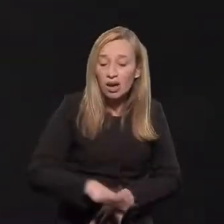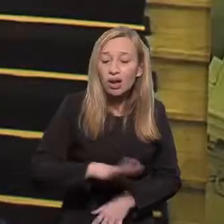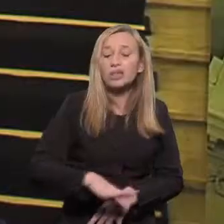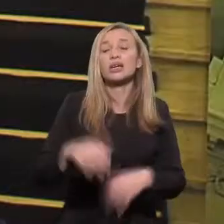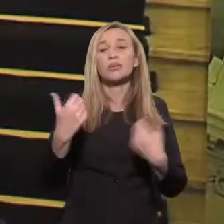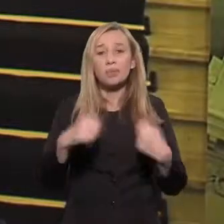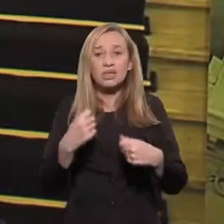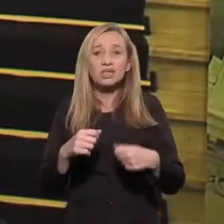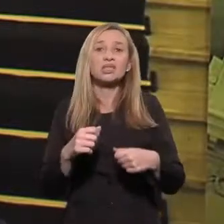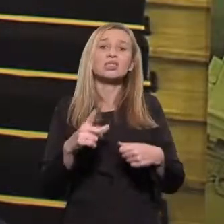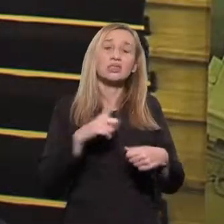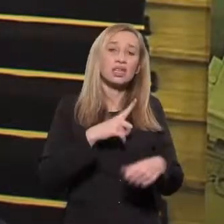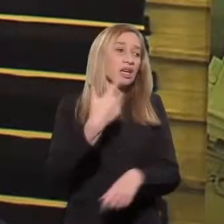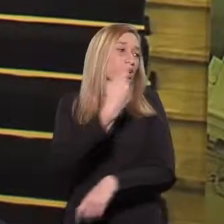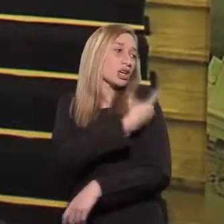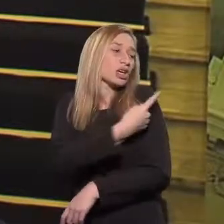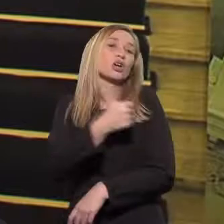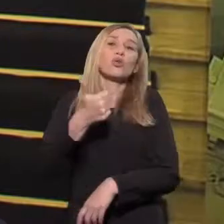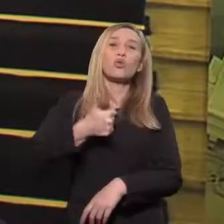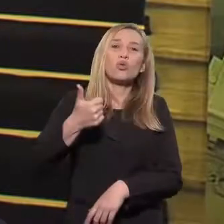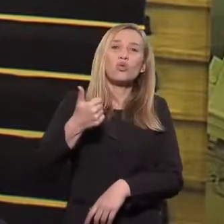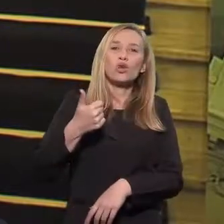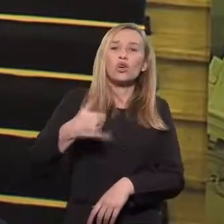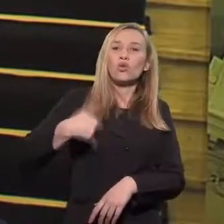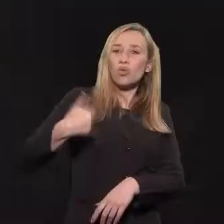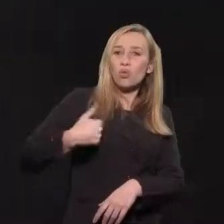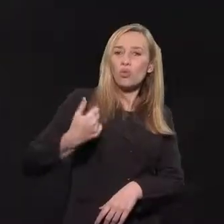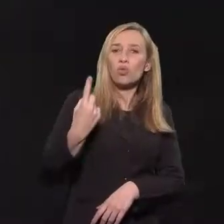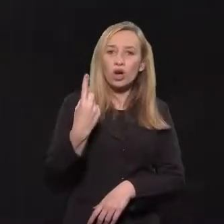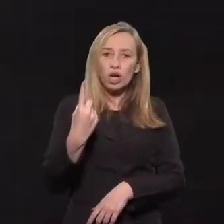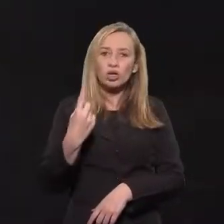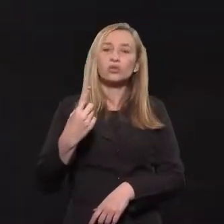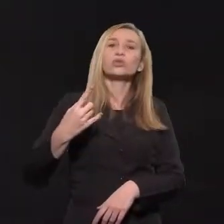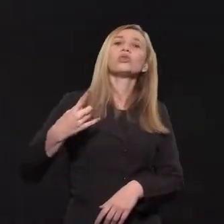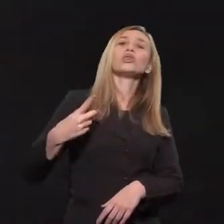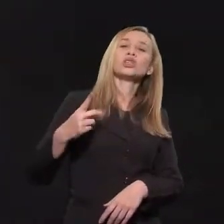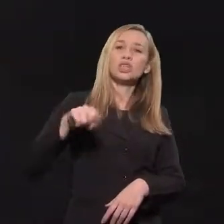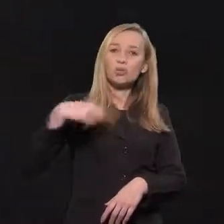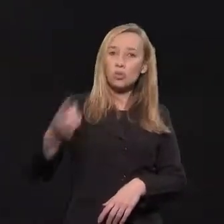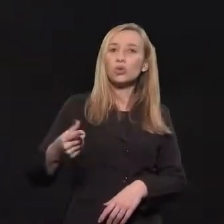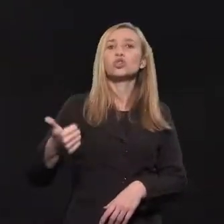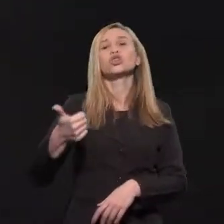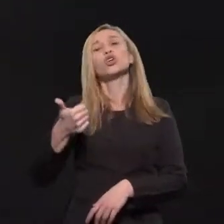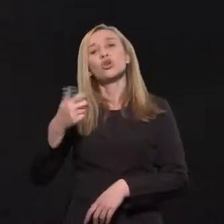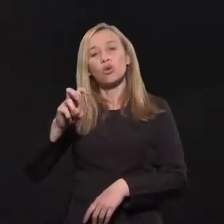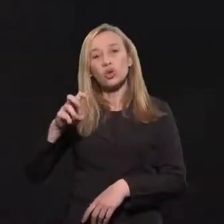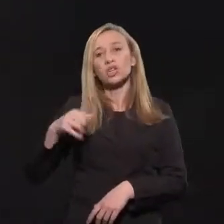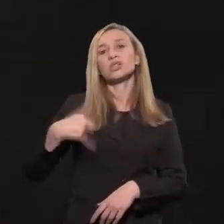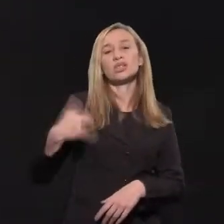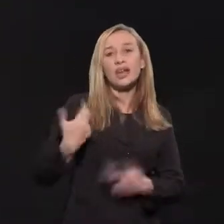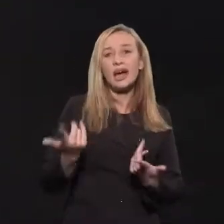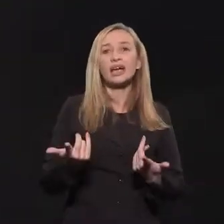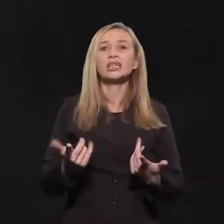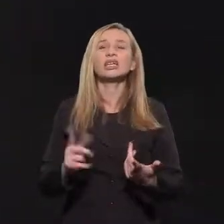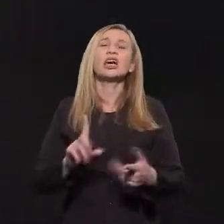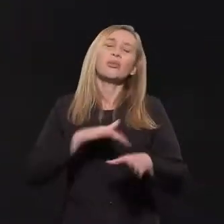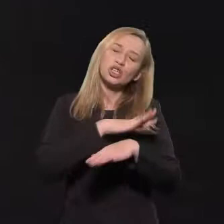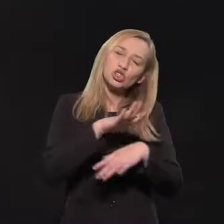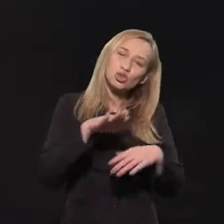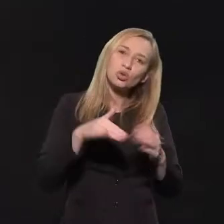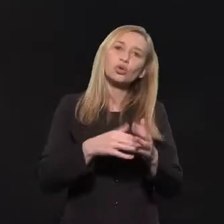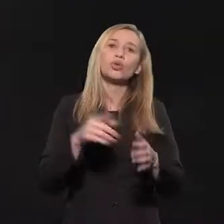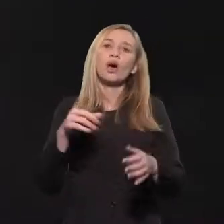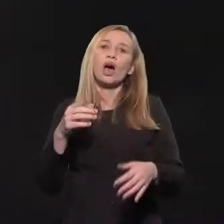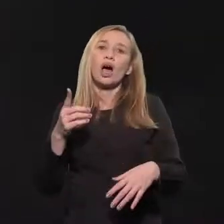tem que fazer as duas doses, né? Com um ano de idade, com 12 meses e depois com 15. Mas todo adulto, até pelo menos 30